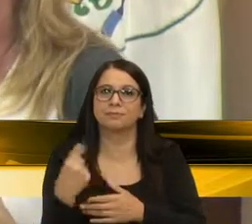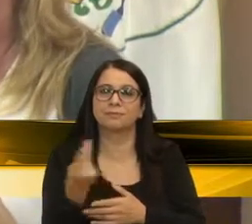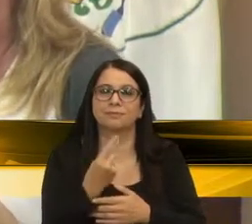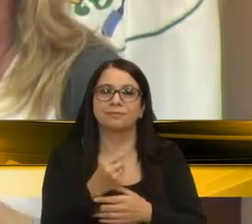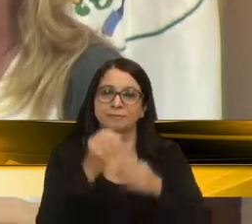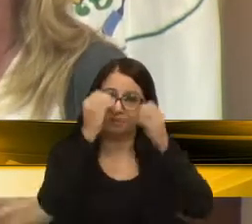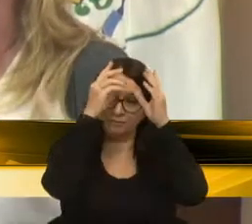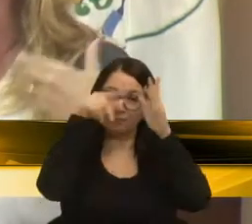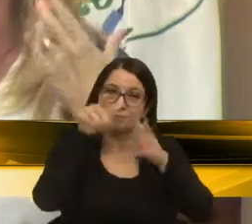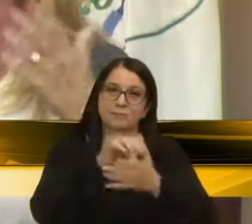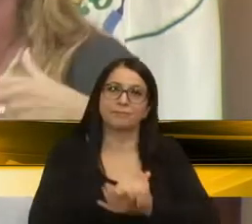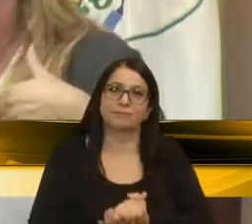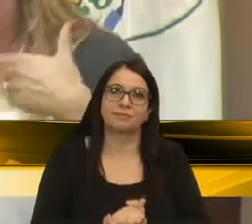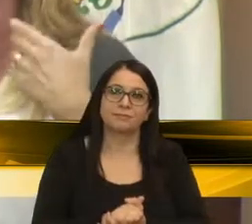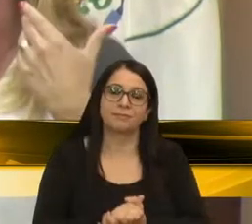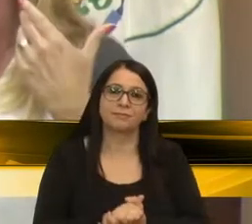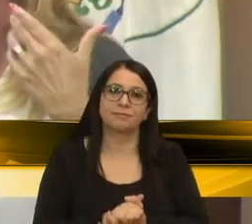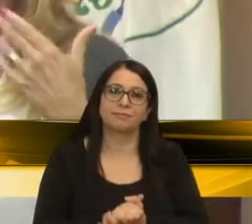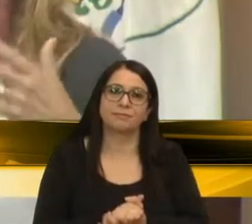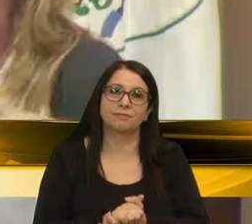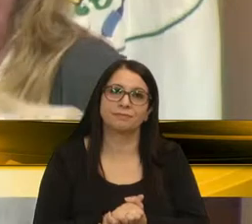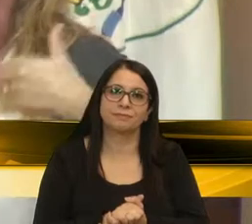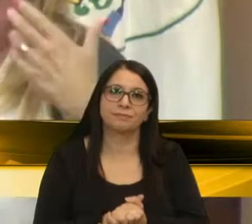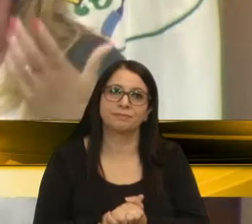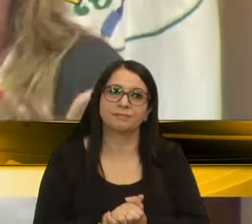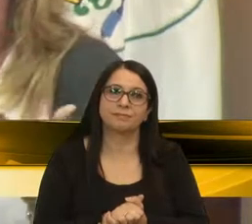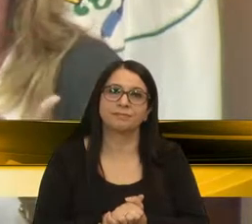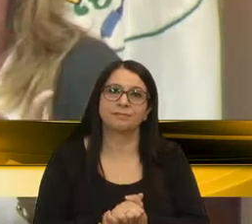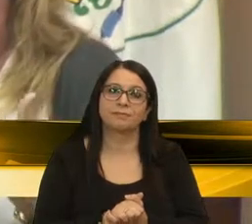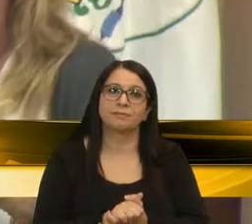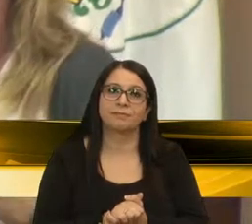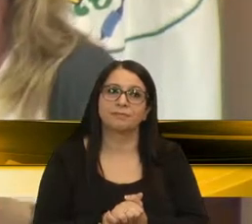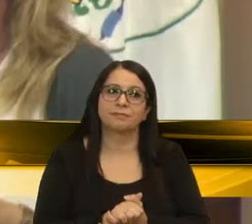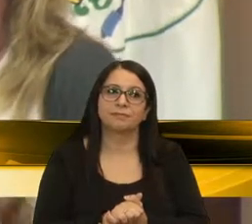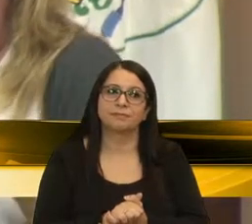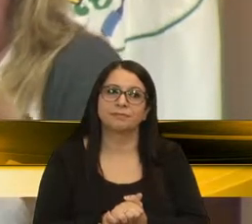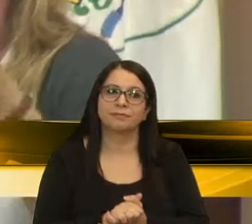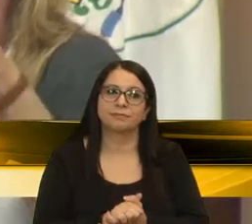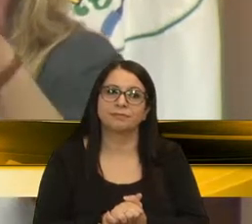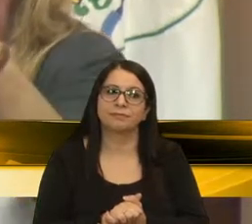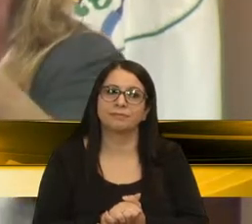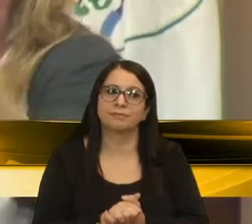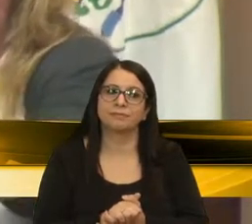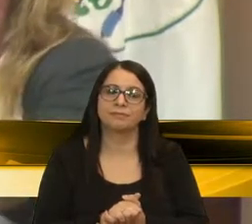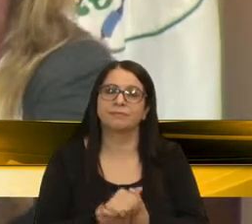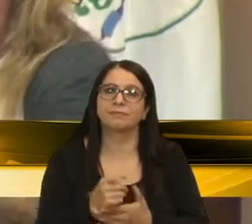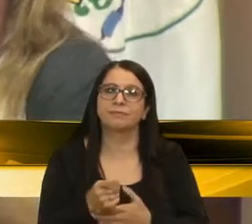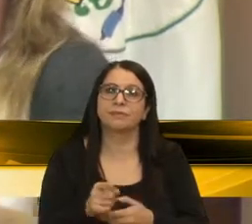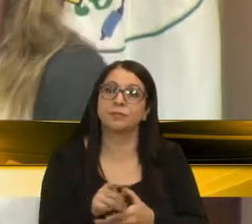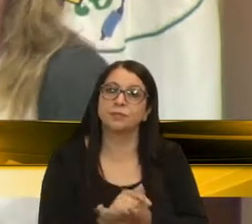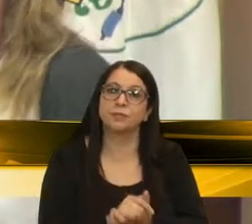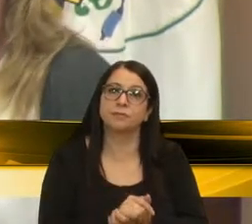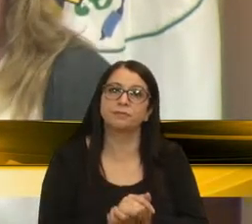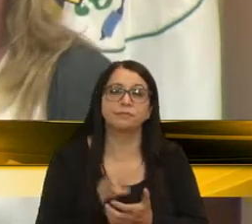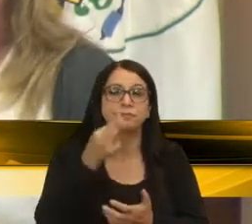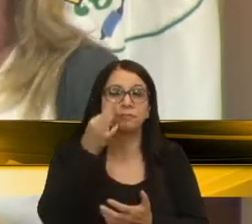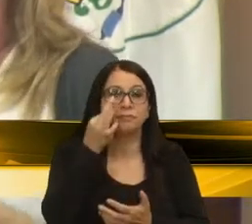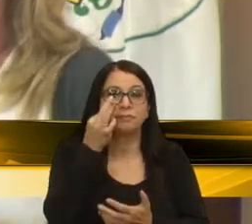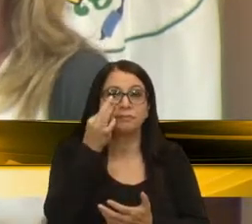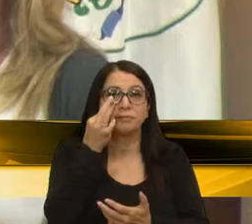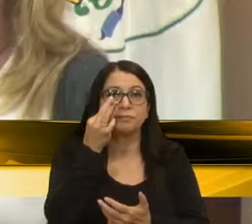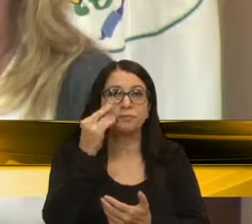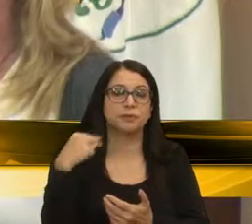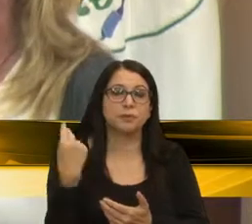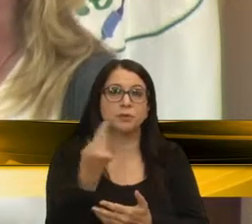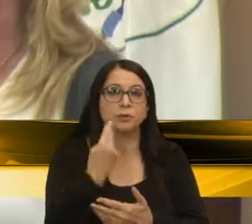conhecimento. Eu já tinha escutado falar, eu já tinha lido a respeito, mas eu não tinha ido ver presencialmente. E